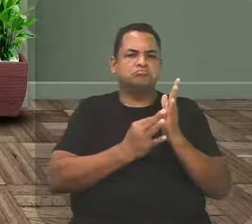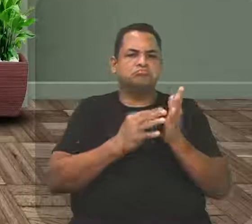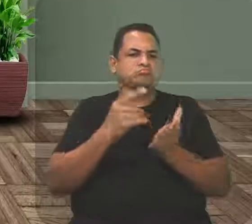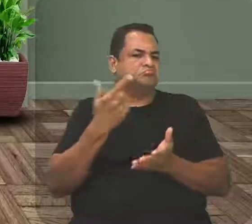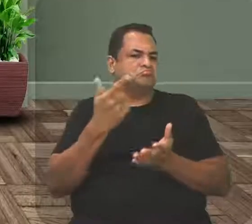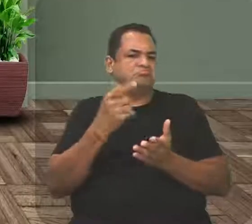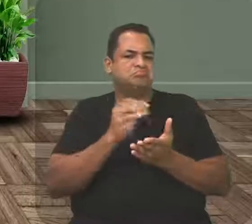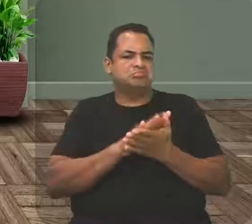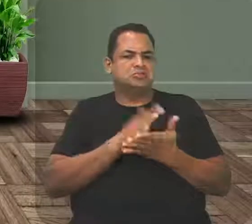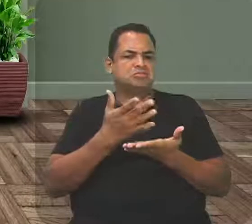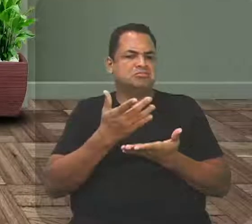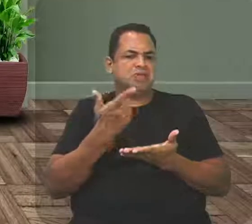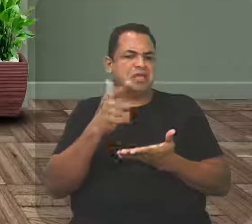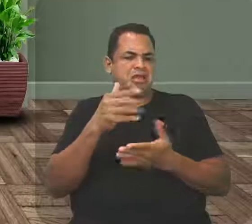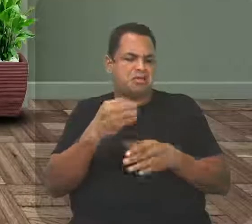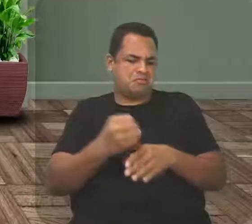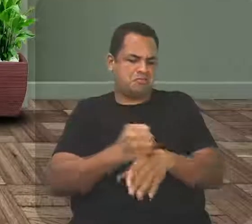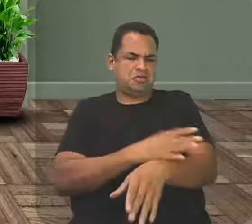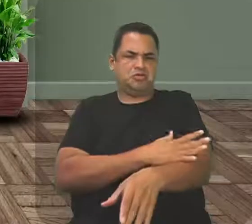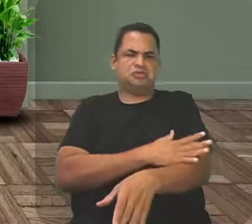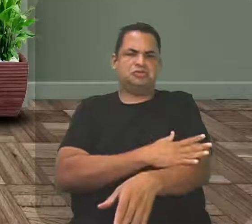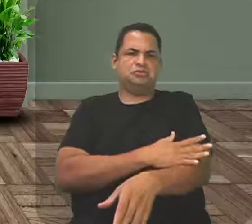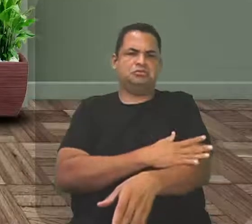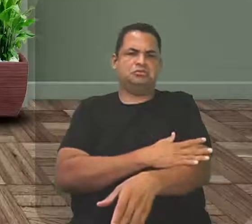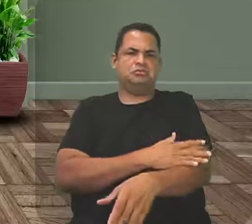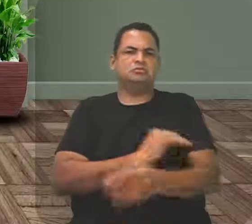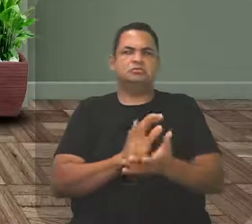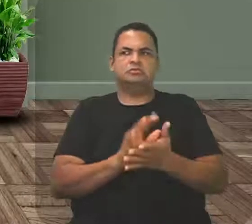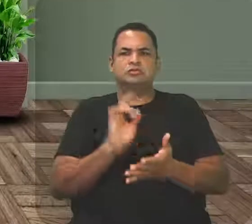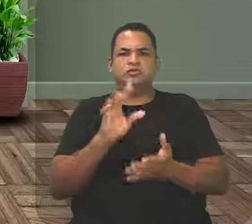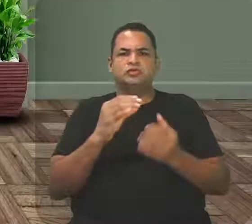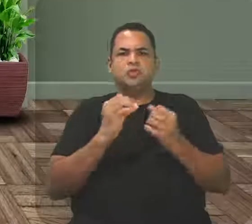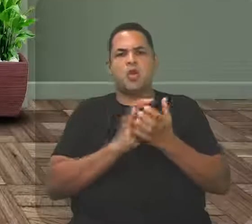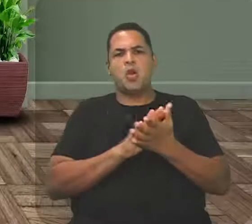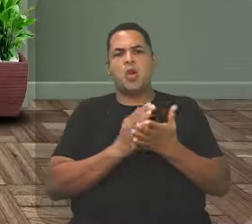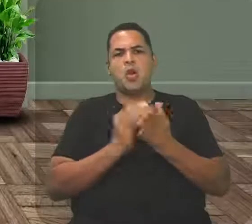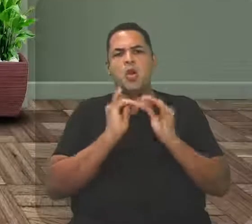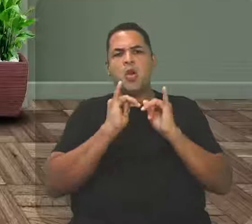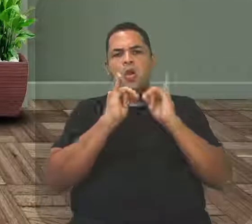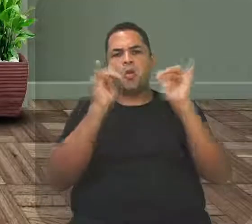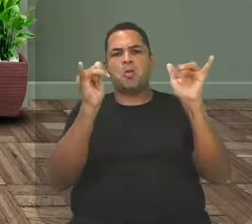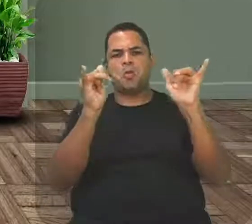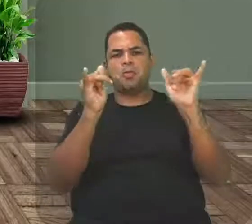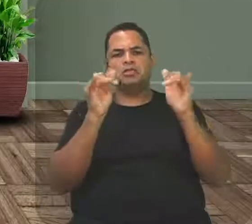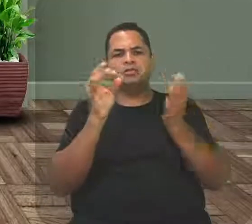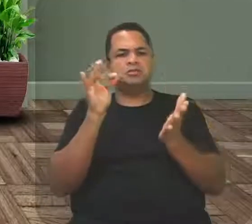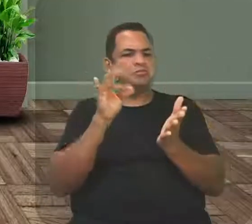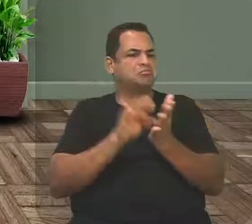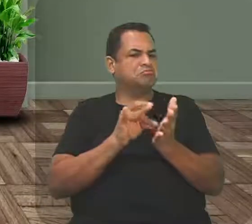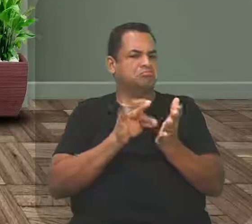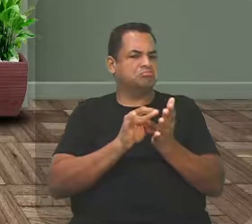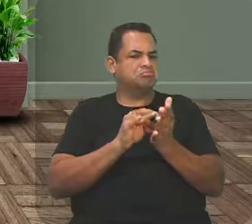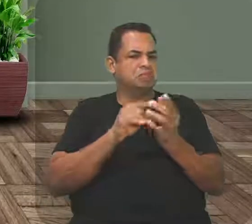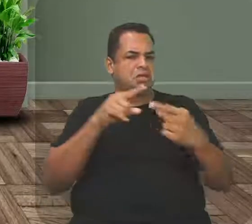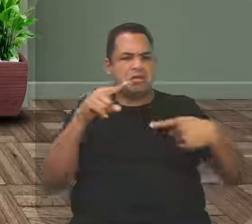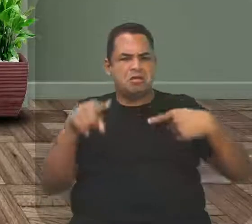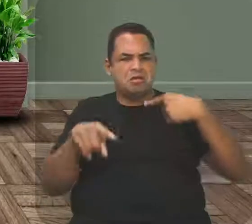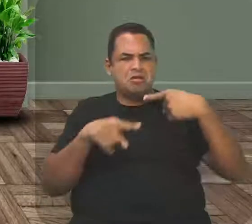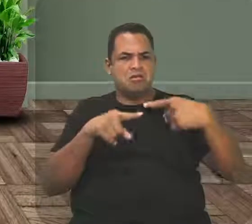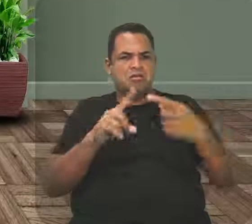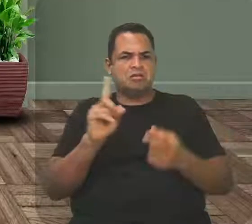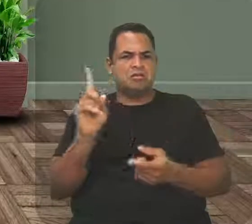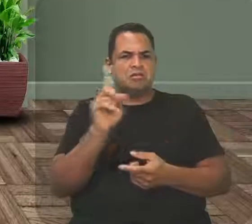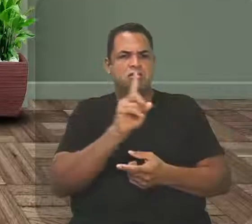mexeu com nossas emoções. Só nos deu uma informação clara e objetiva. Beleza? Texto não